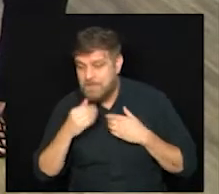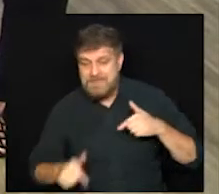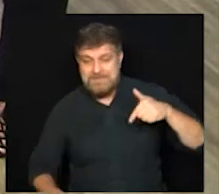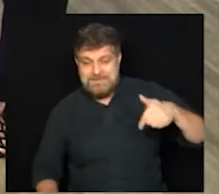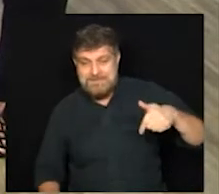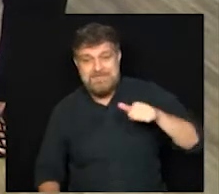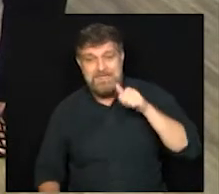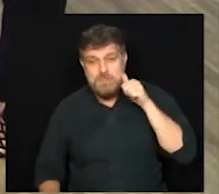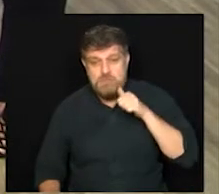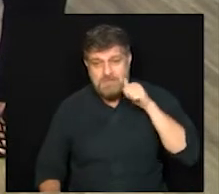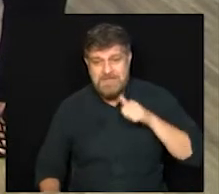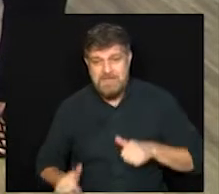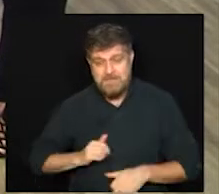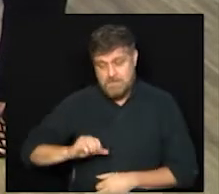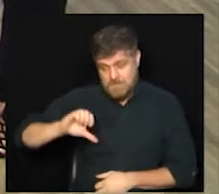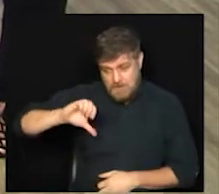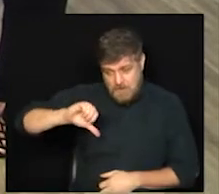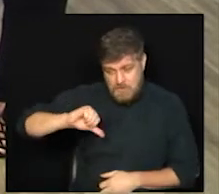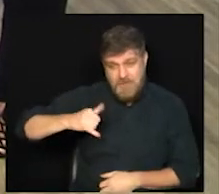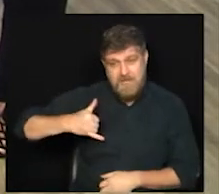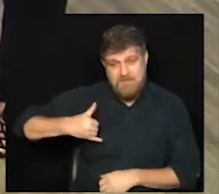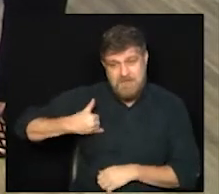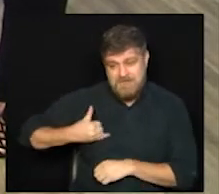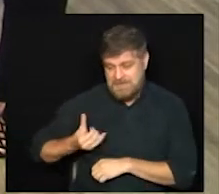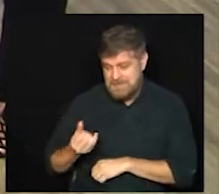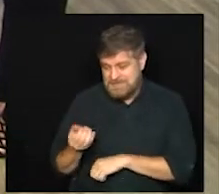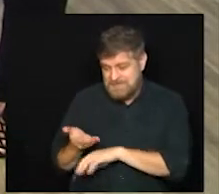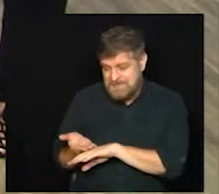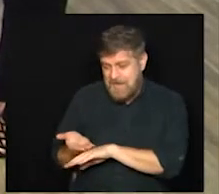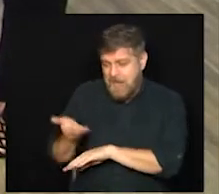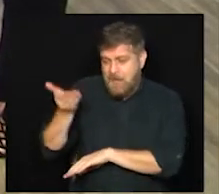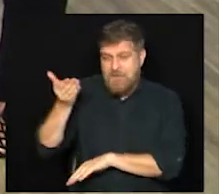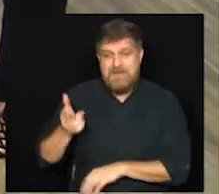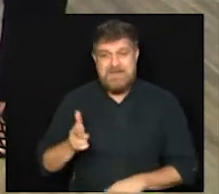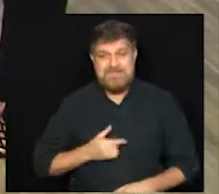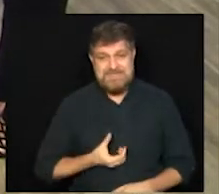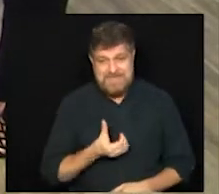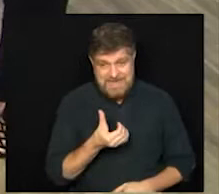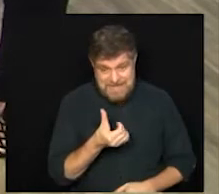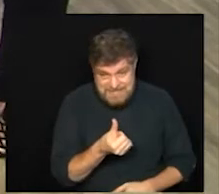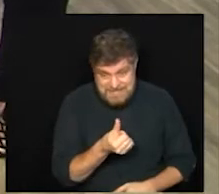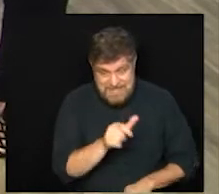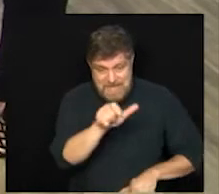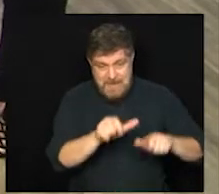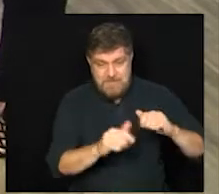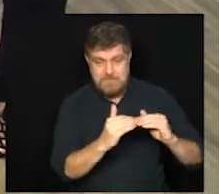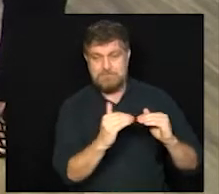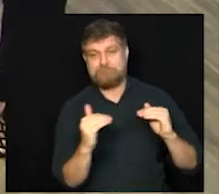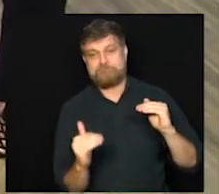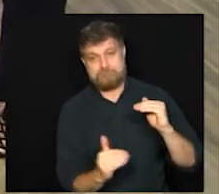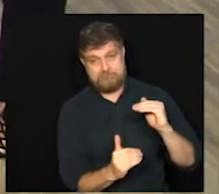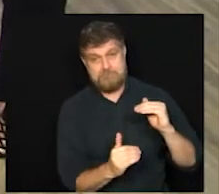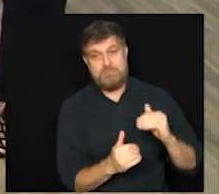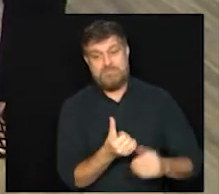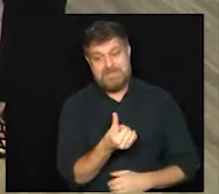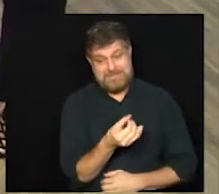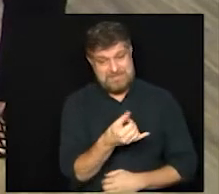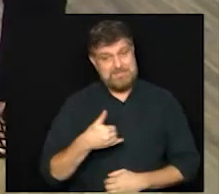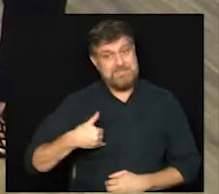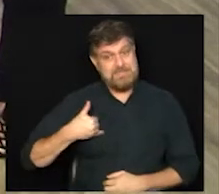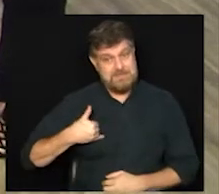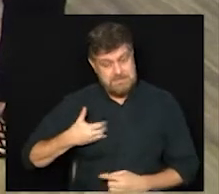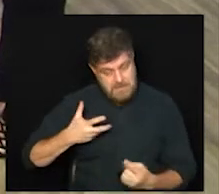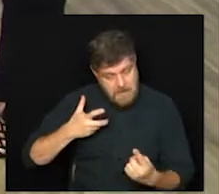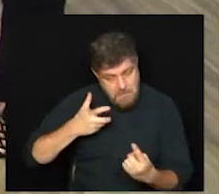9 tinham mais de 60 anos e 6 menos de 60 anos. Está aí a importância da